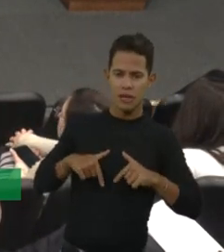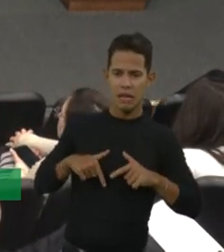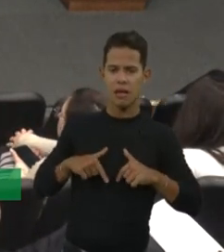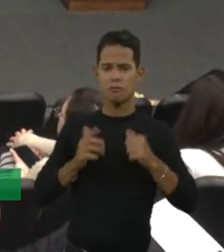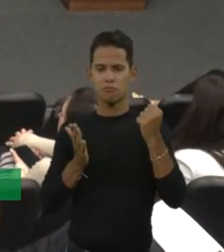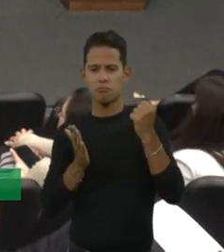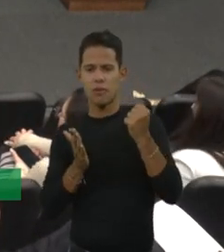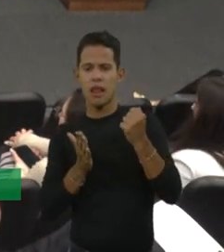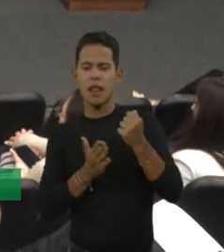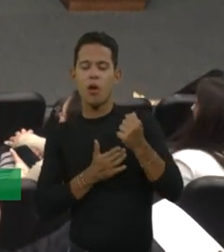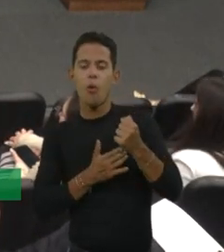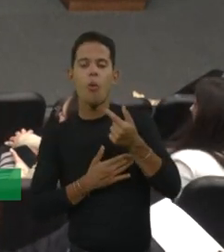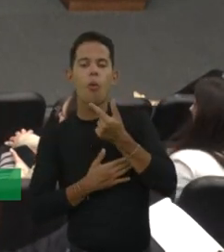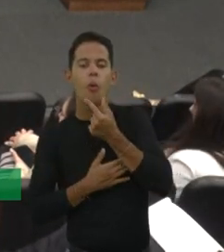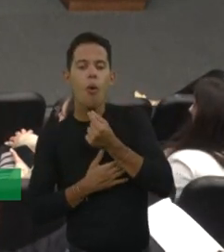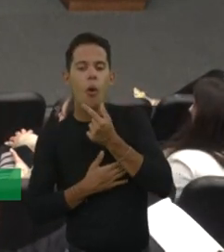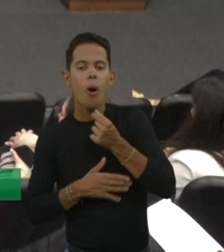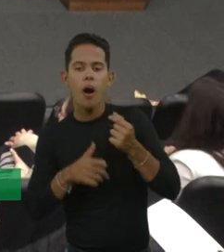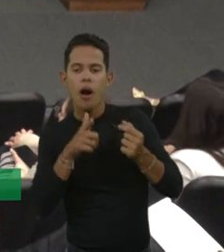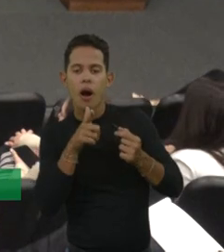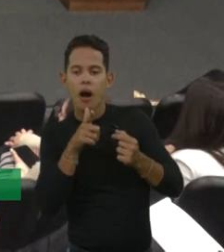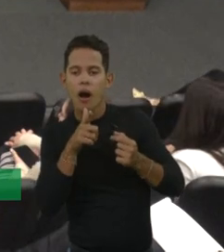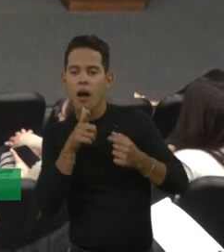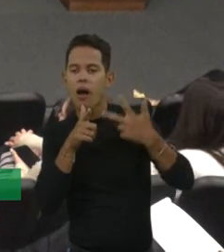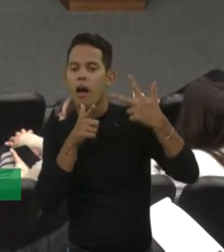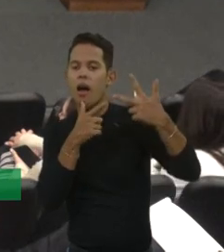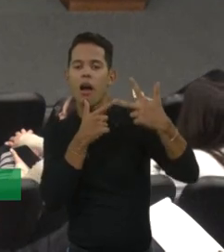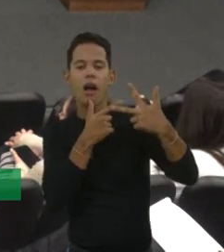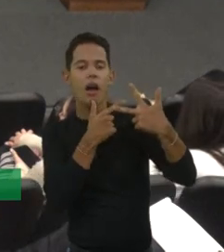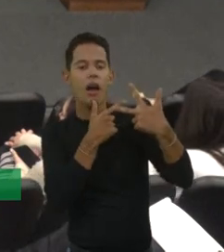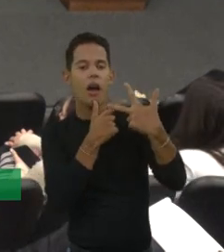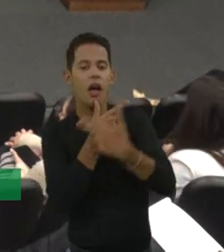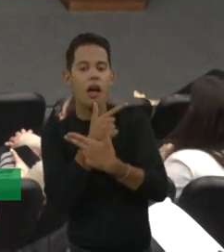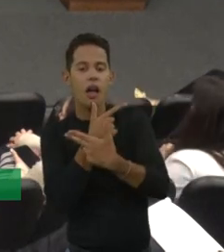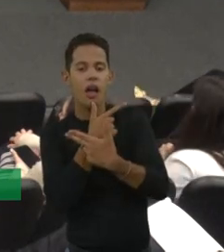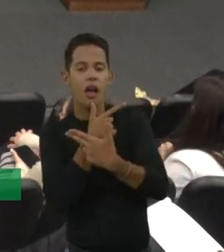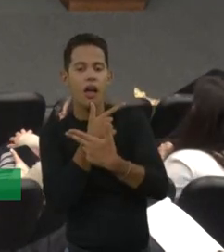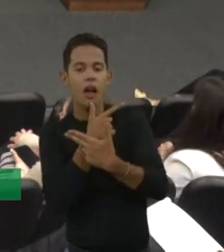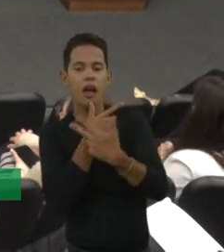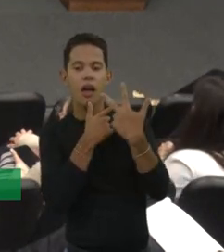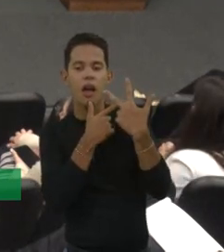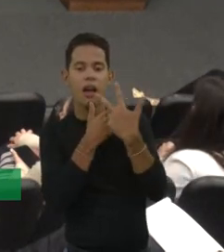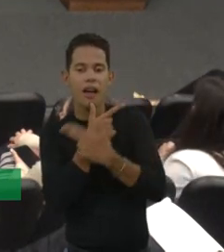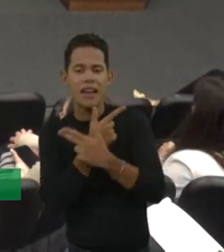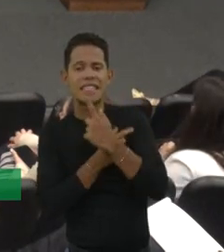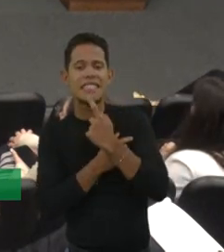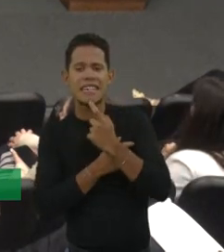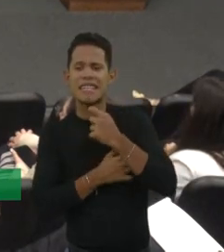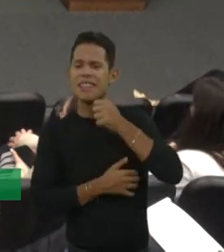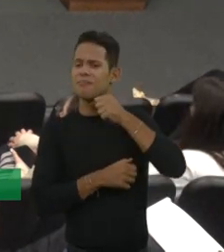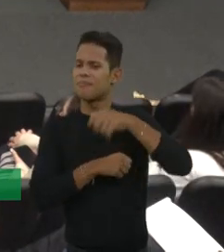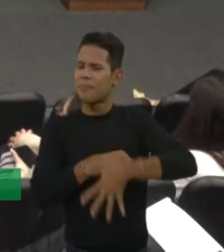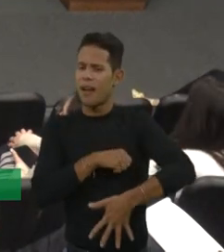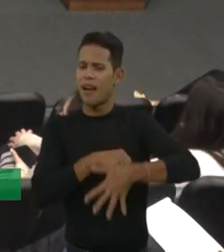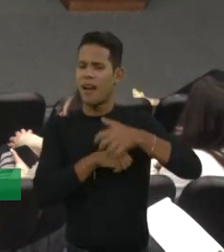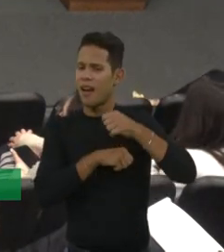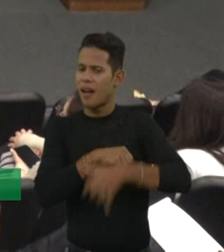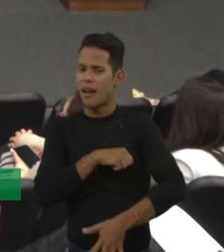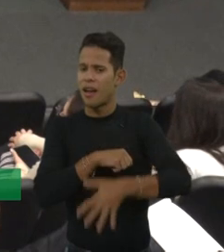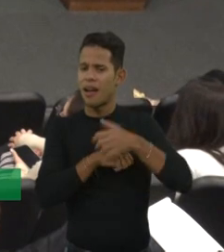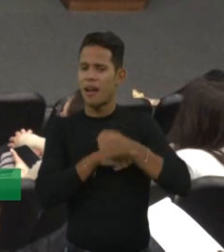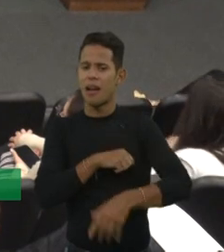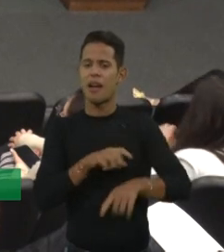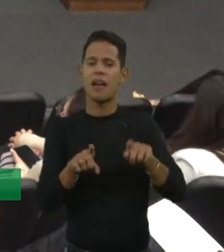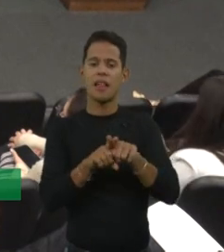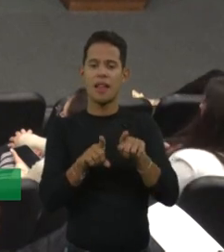circuncisão e que sangravam além do habitual. E depois com os descendentes da rainha